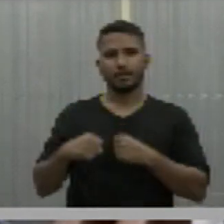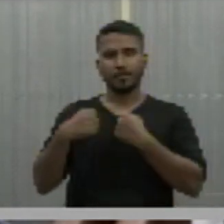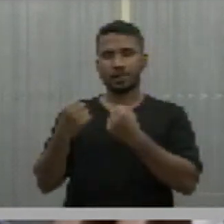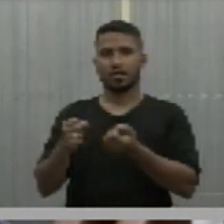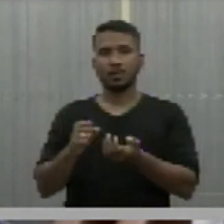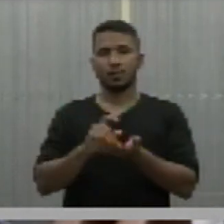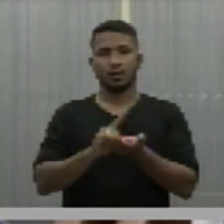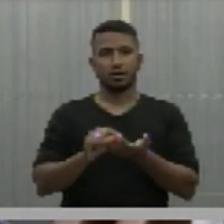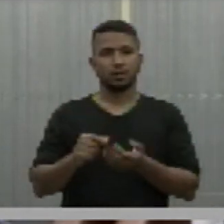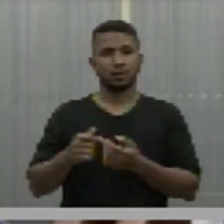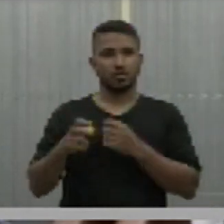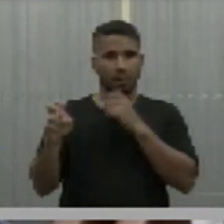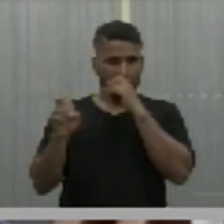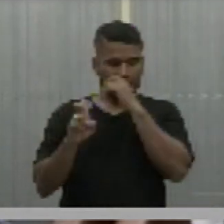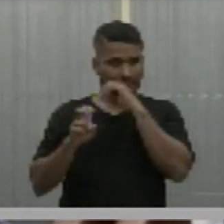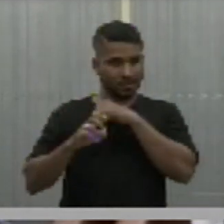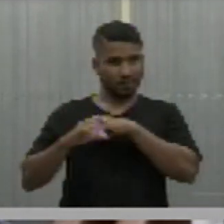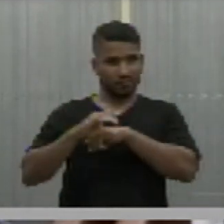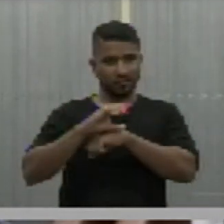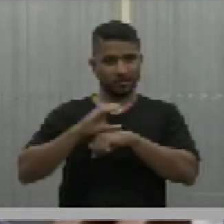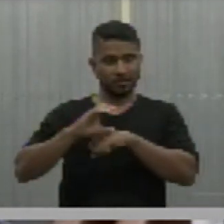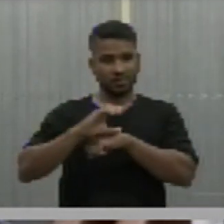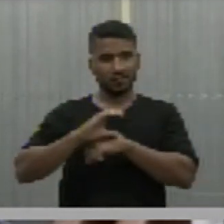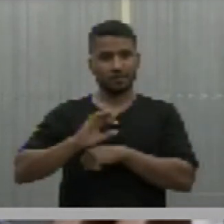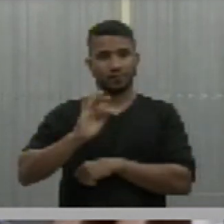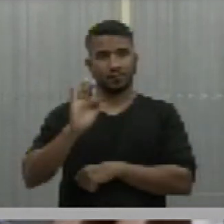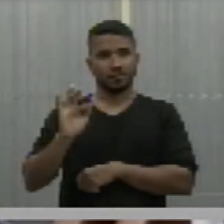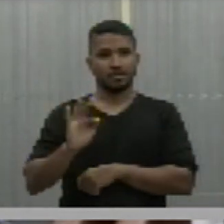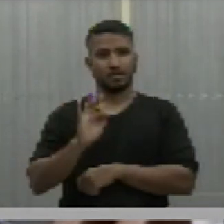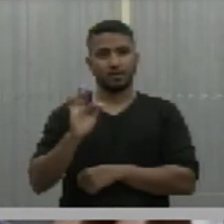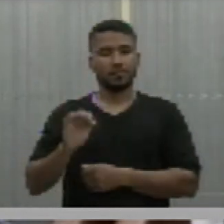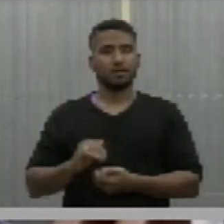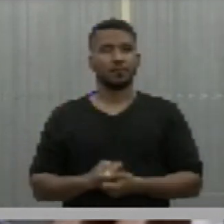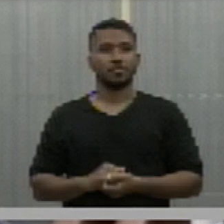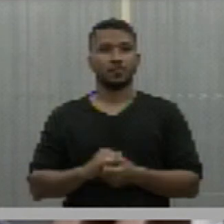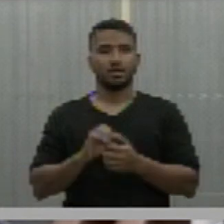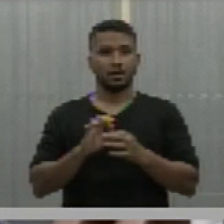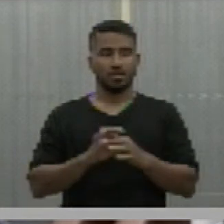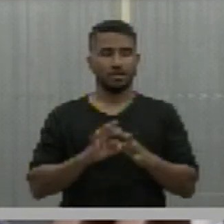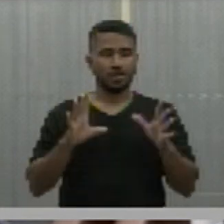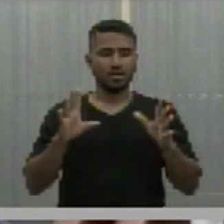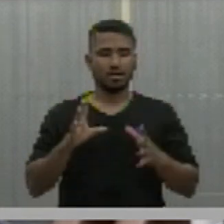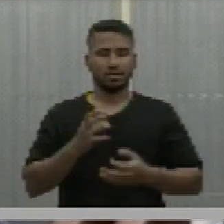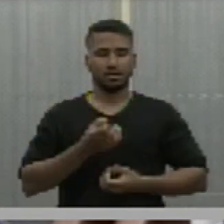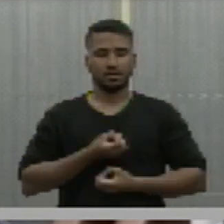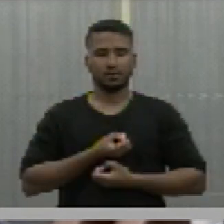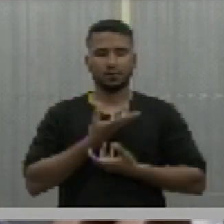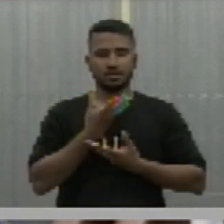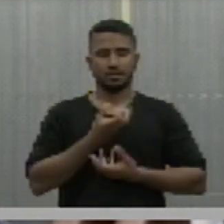artigo 5º da Constituição Federal, que é a liberdade de expressão.